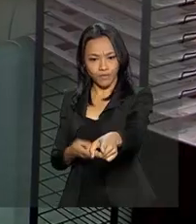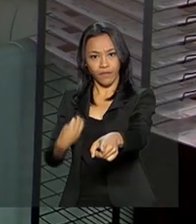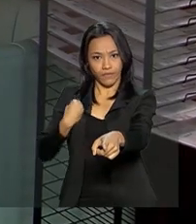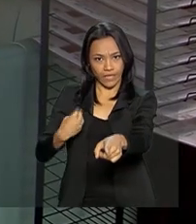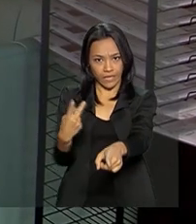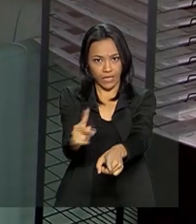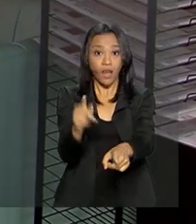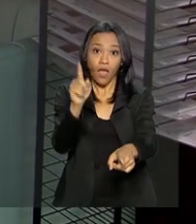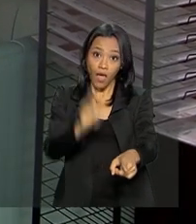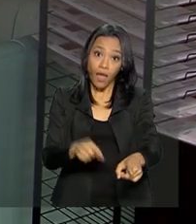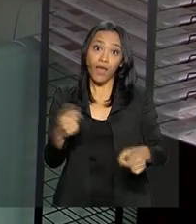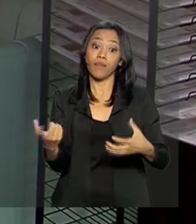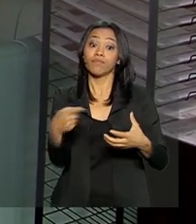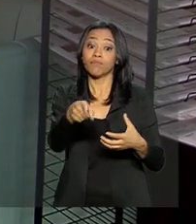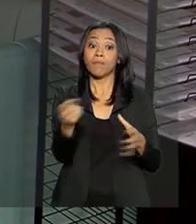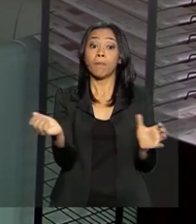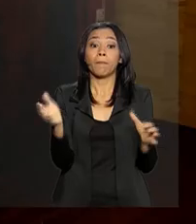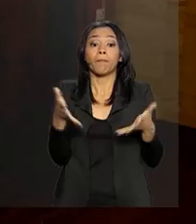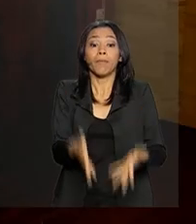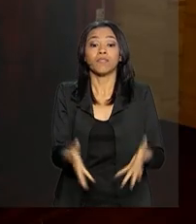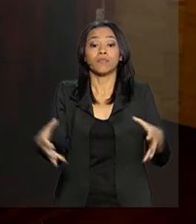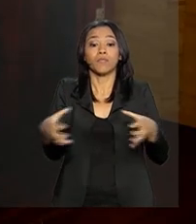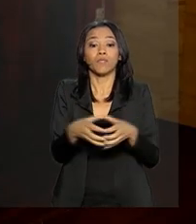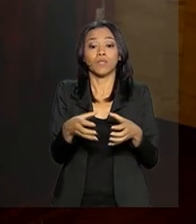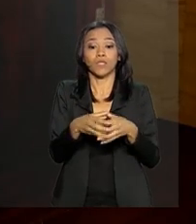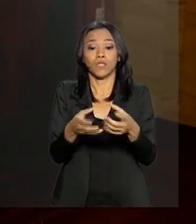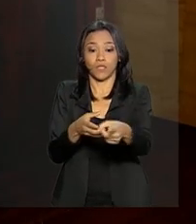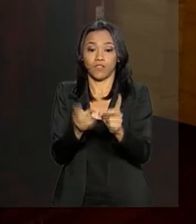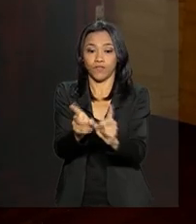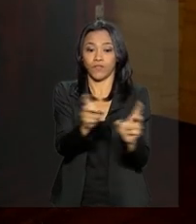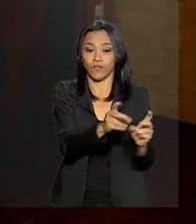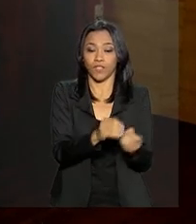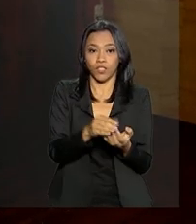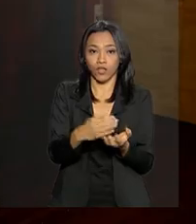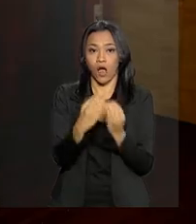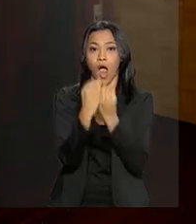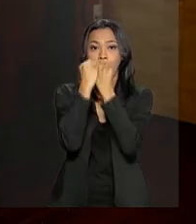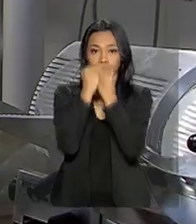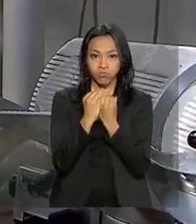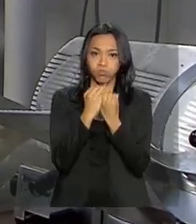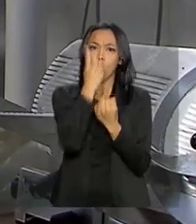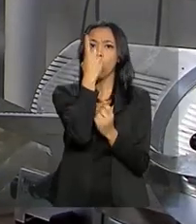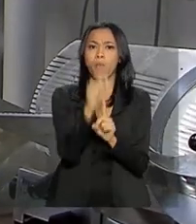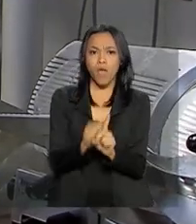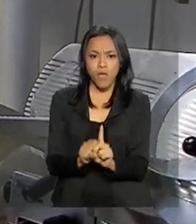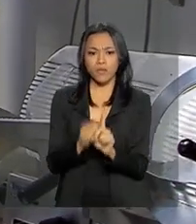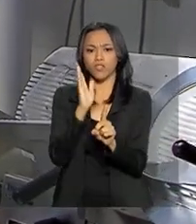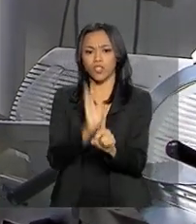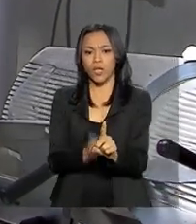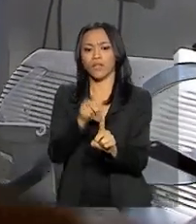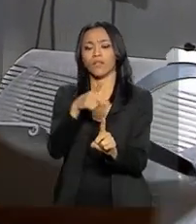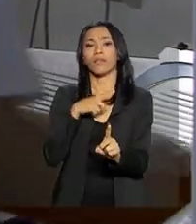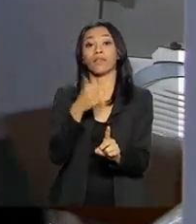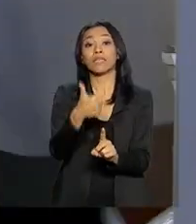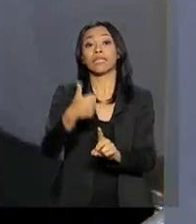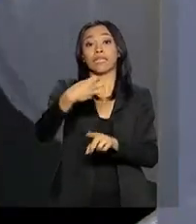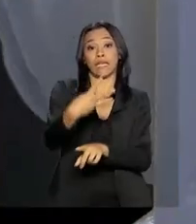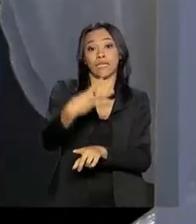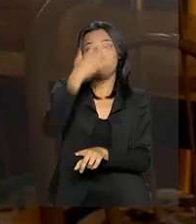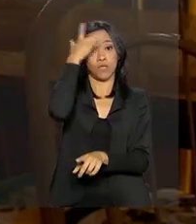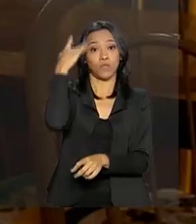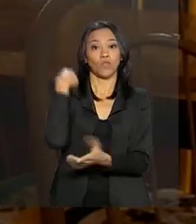Ele é um dos sócios desta hamburgueria em Brasília. Com pouco mais de um mês de funcionamento, a loja já tem 13 pessoas